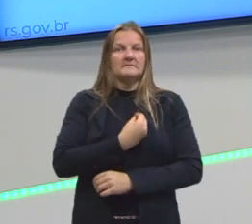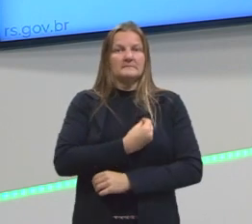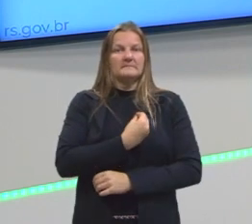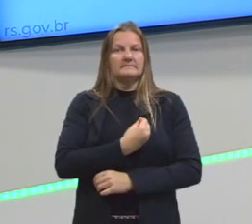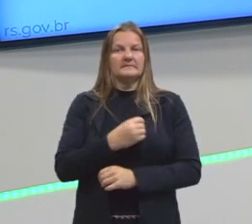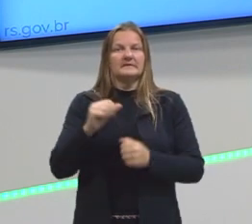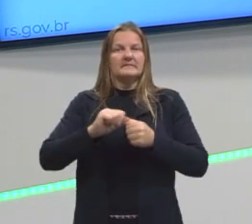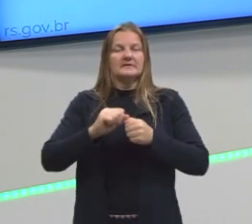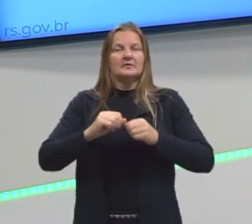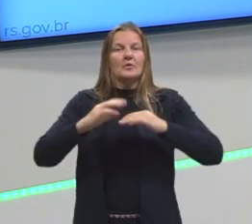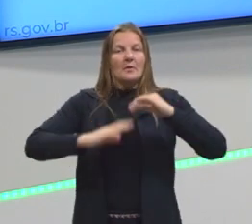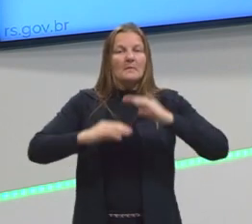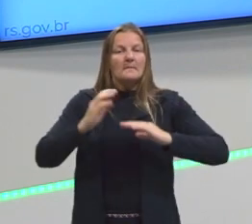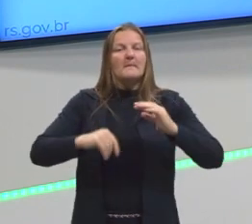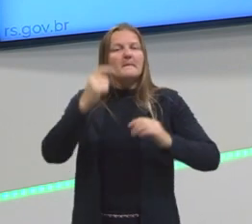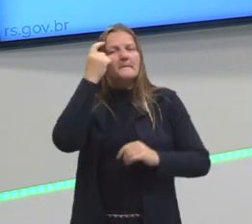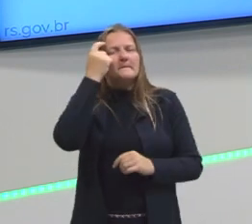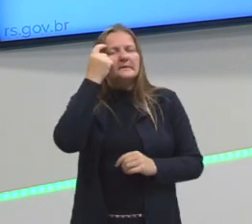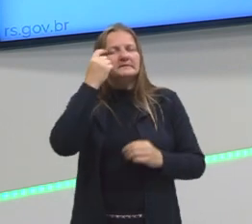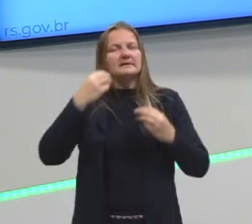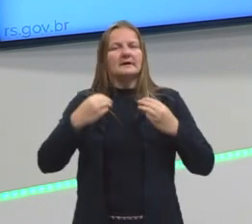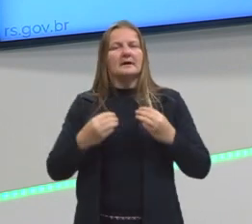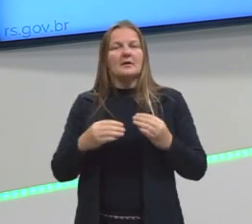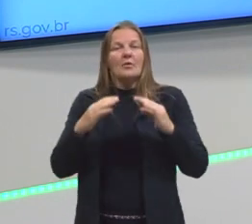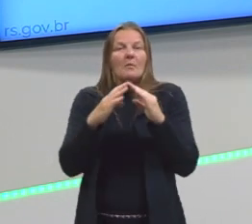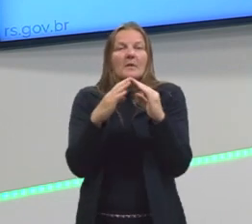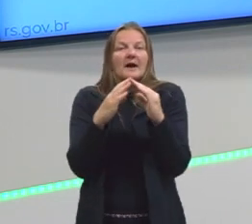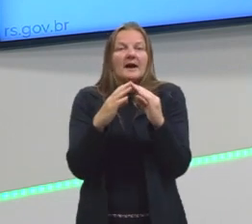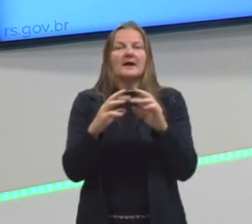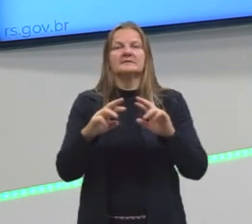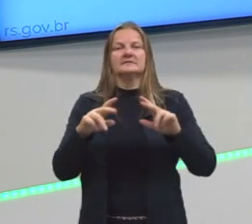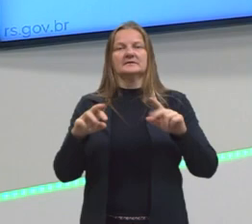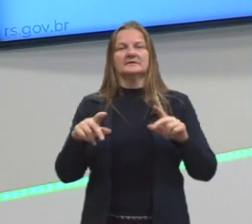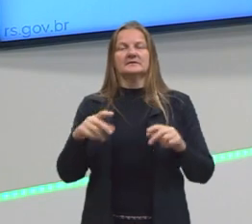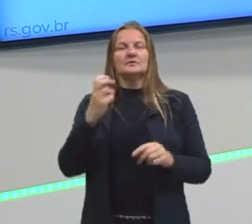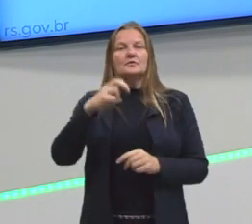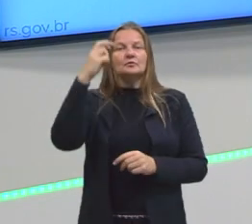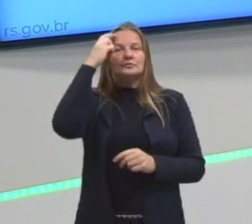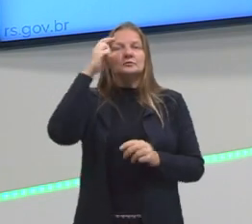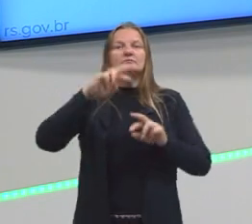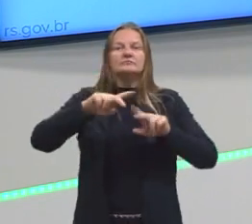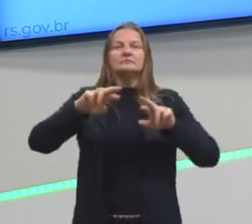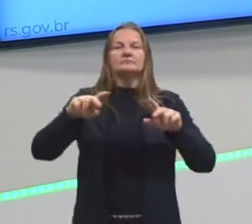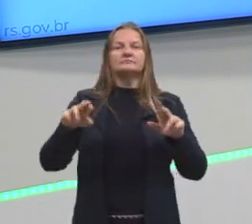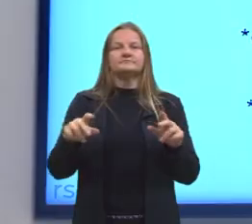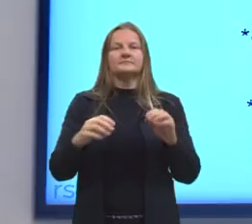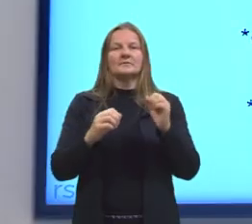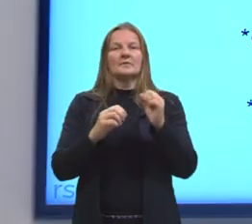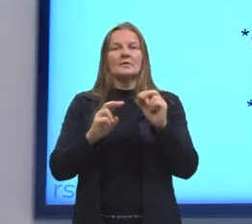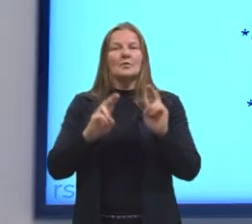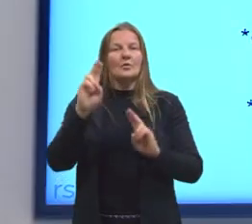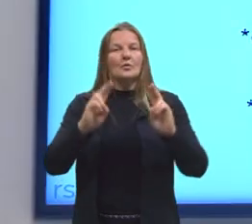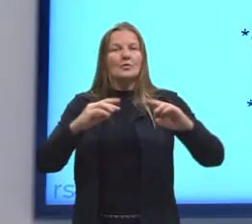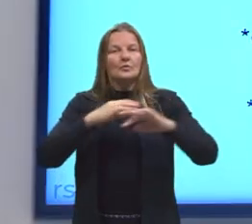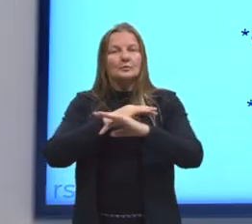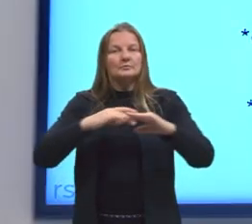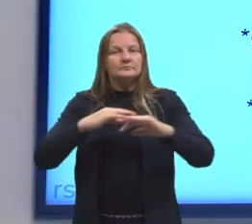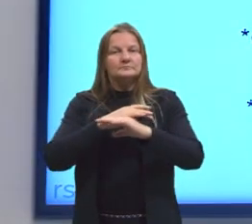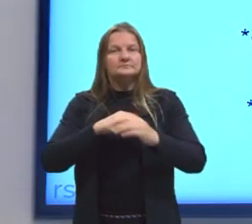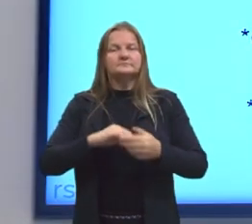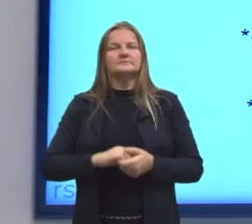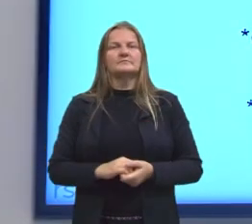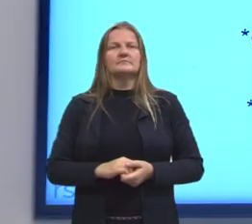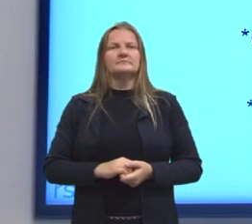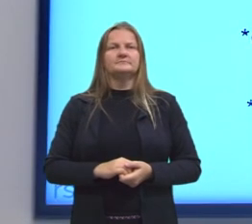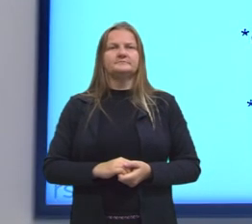passam a agir e pensar, a morar, a consumir cultura, etc. Então, a urbanização, a industrialização